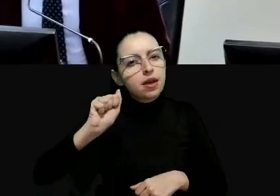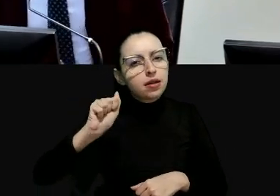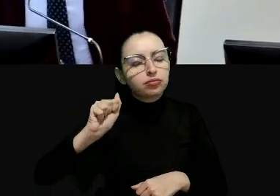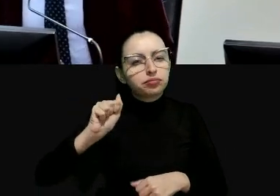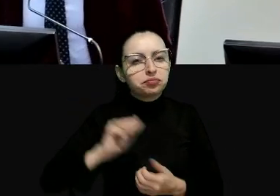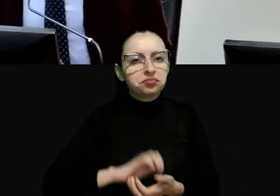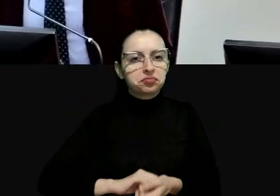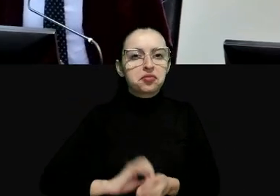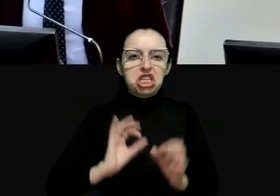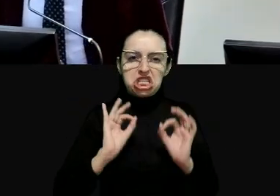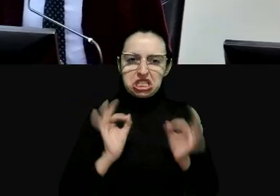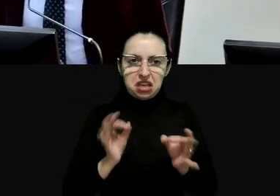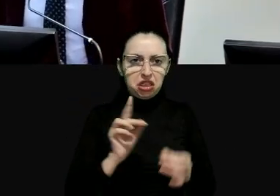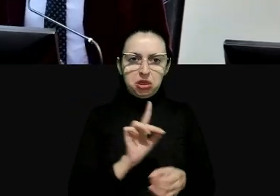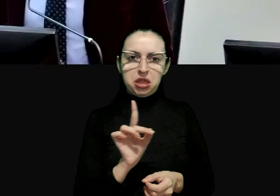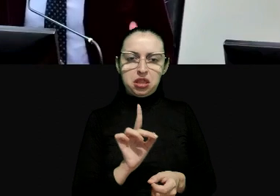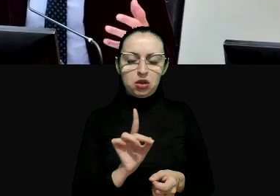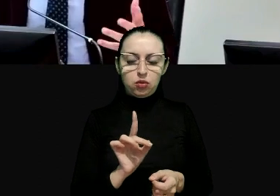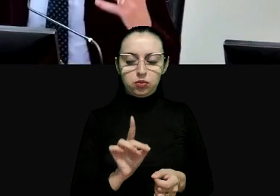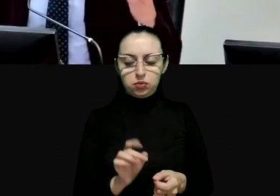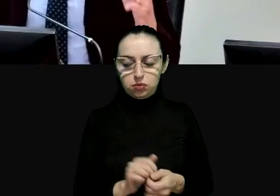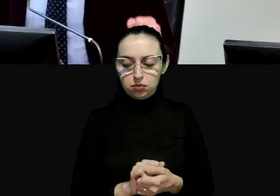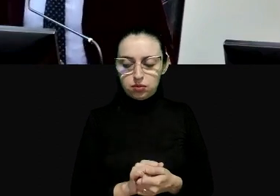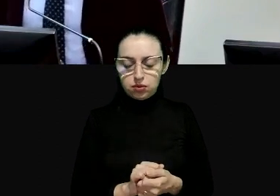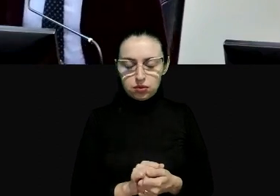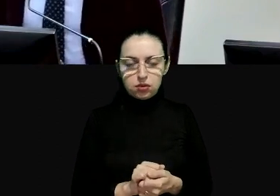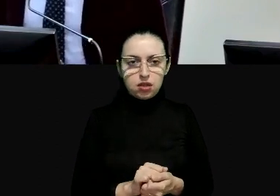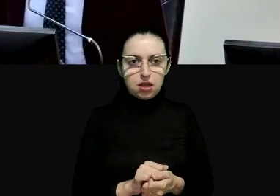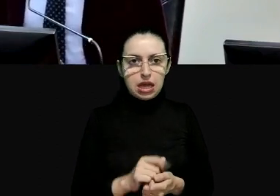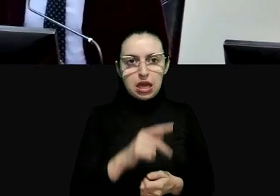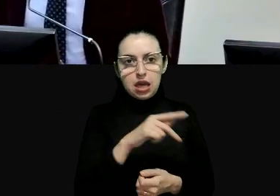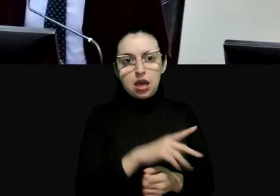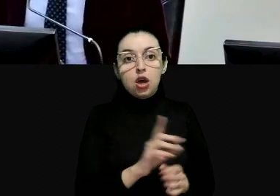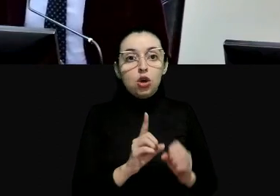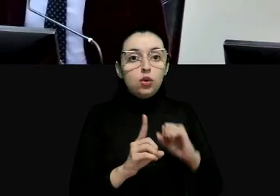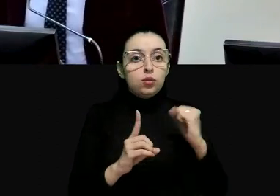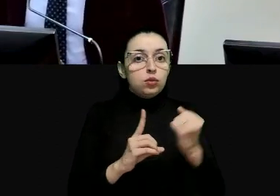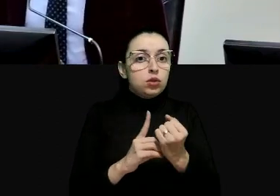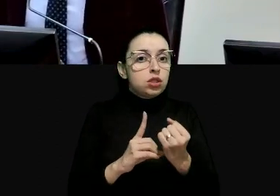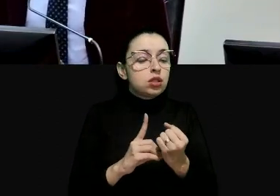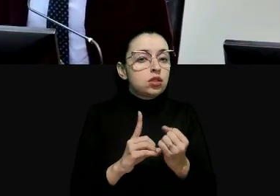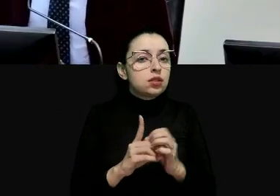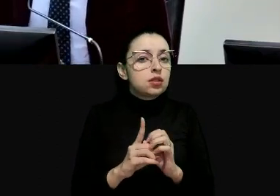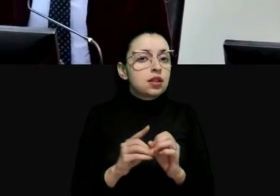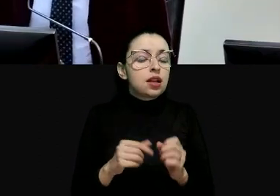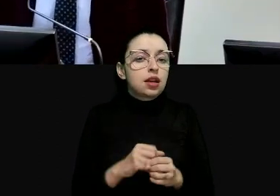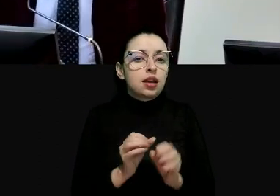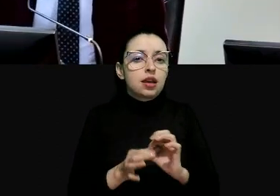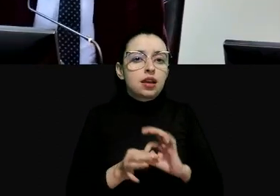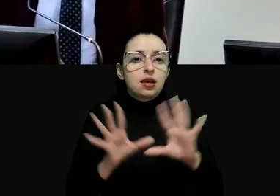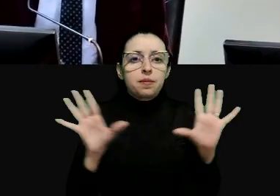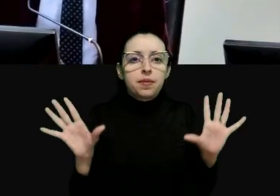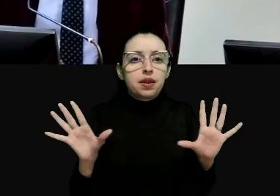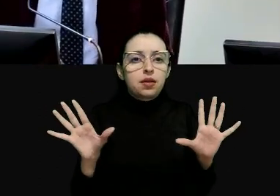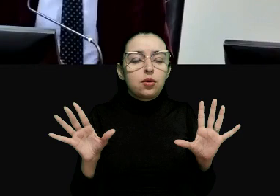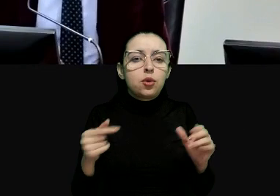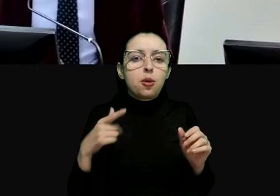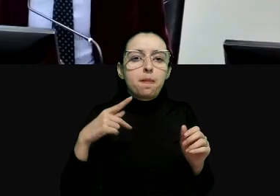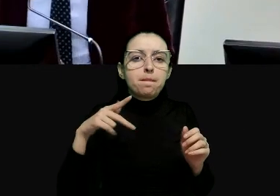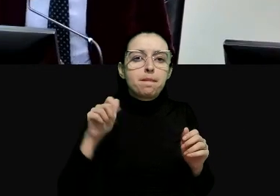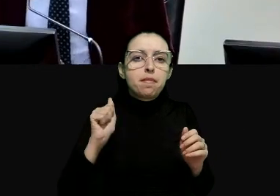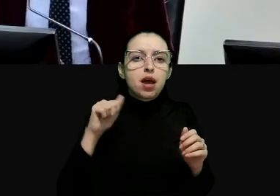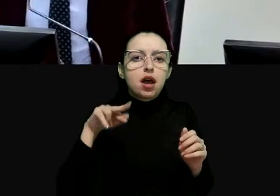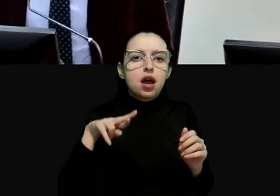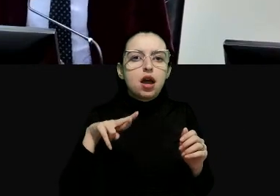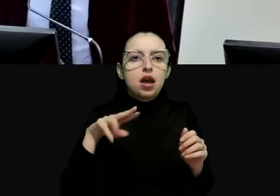Manuel Cepera são gente do Partido Liberal e gente do Partido Liberal